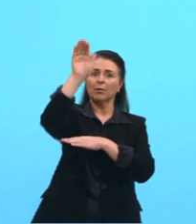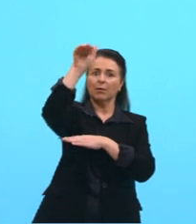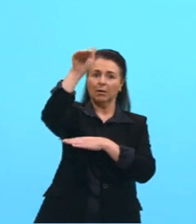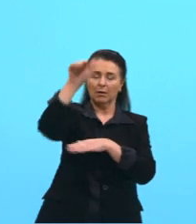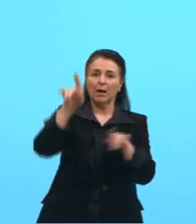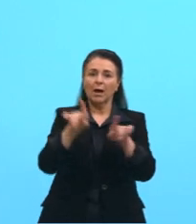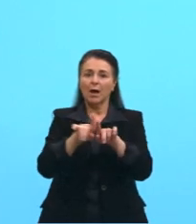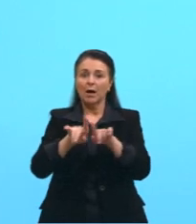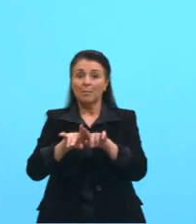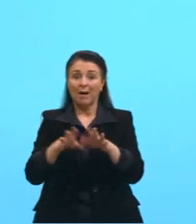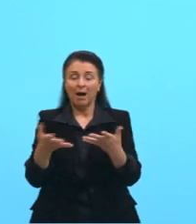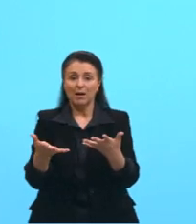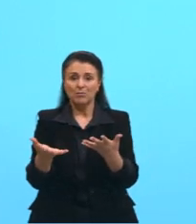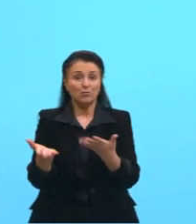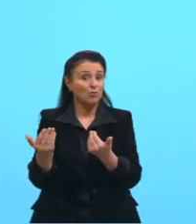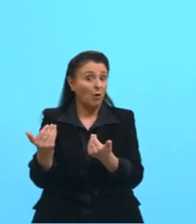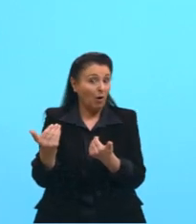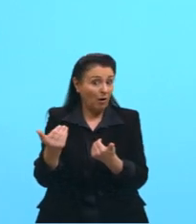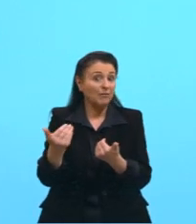né, principalmente.